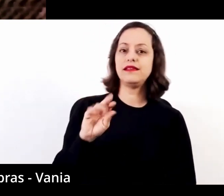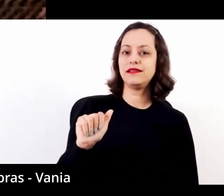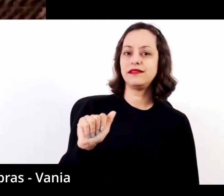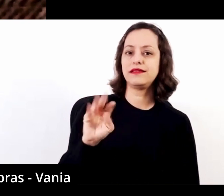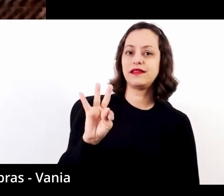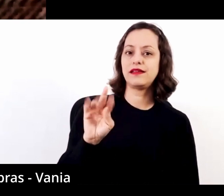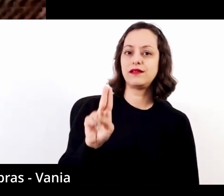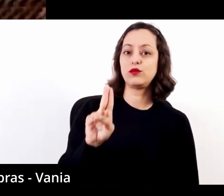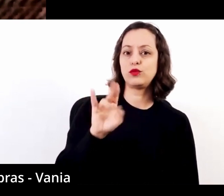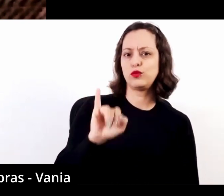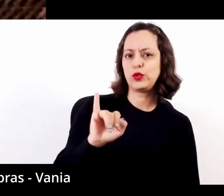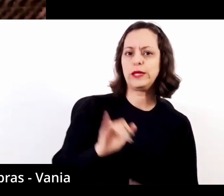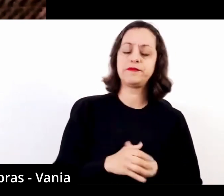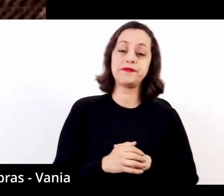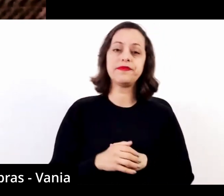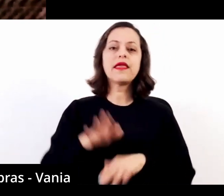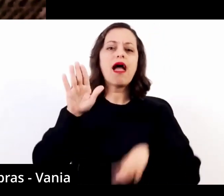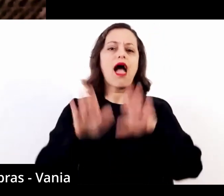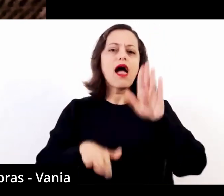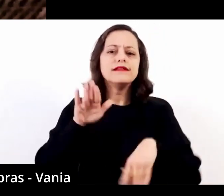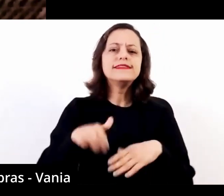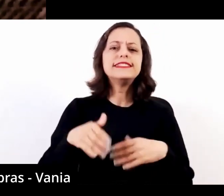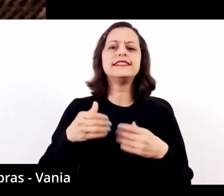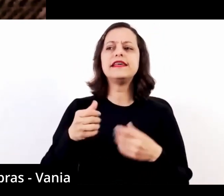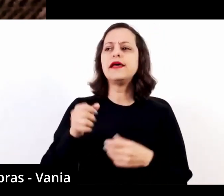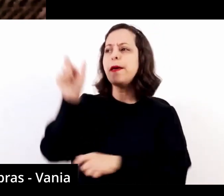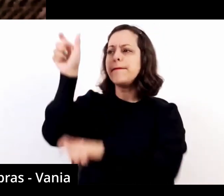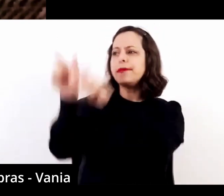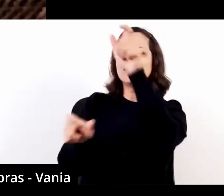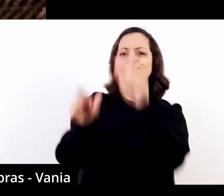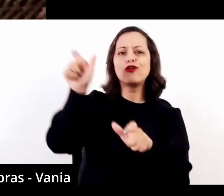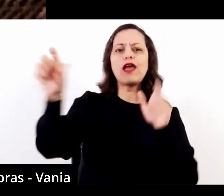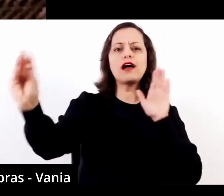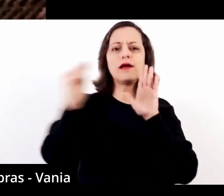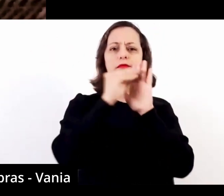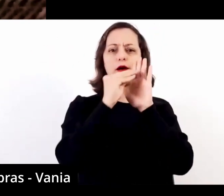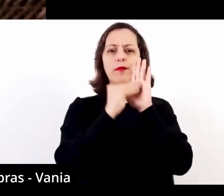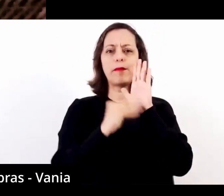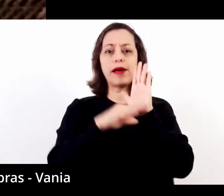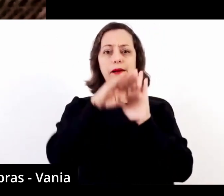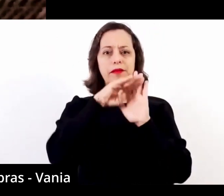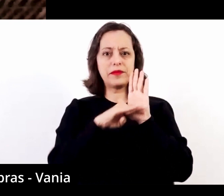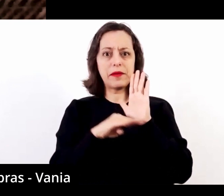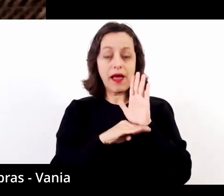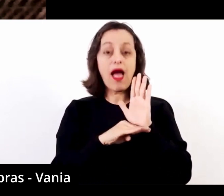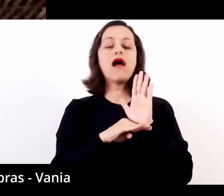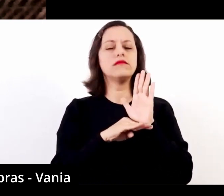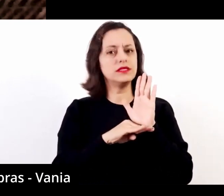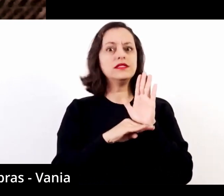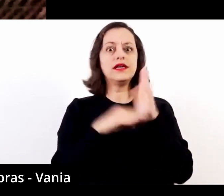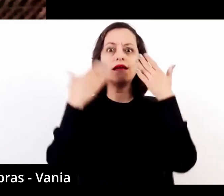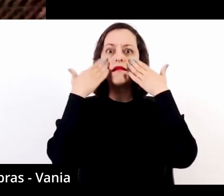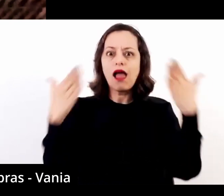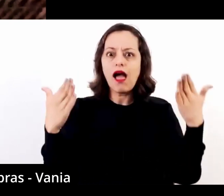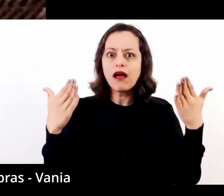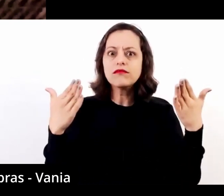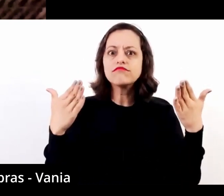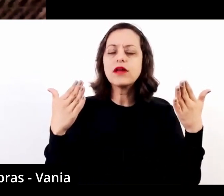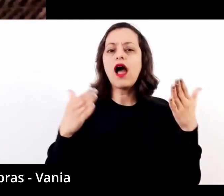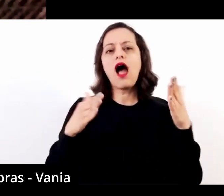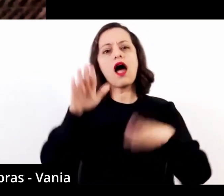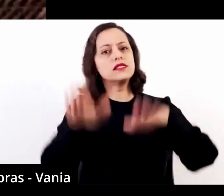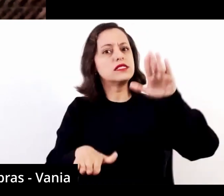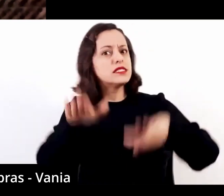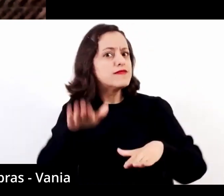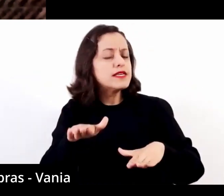costura de personagens e de repertórios é bastante explícita no repertório. E, às vezes, ela é muito